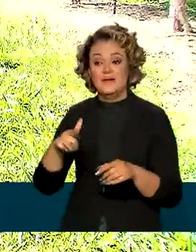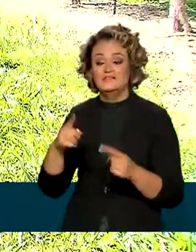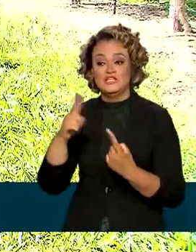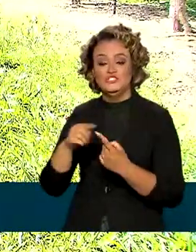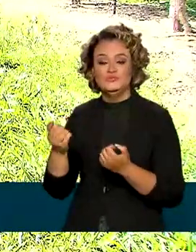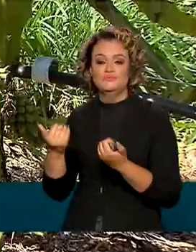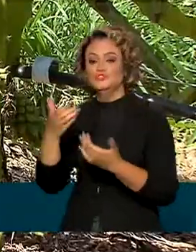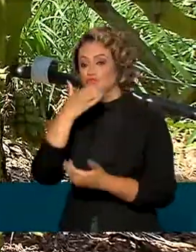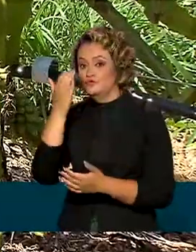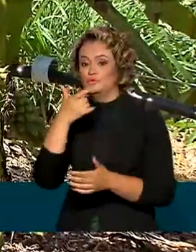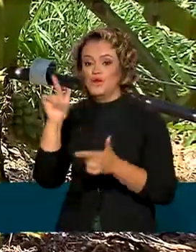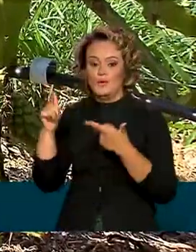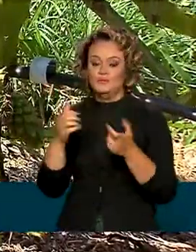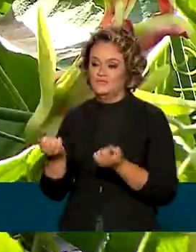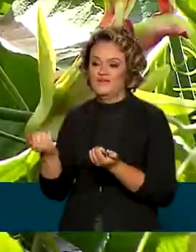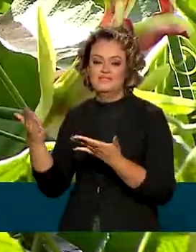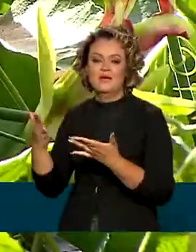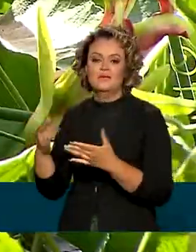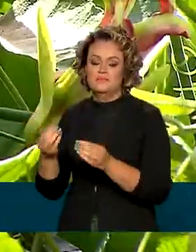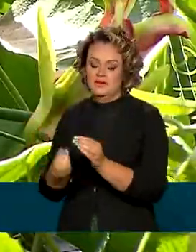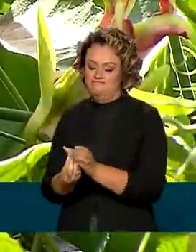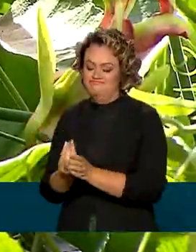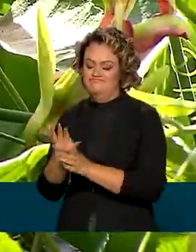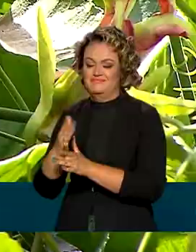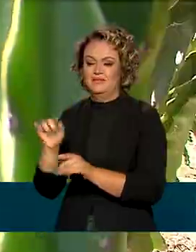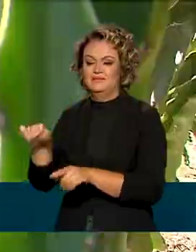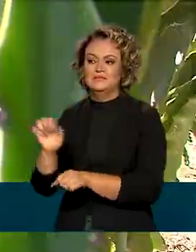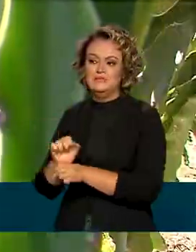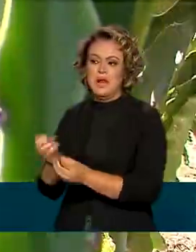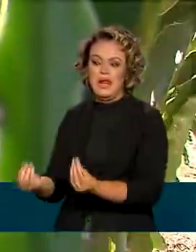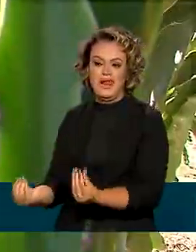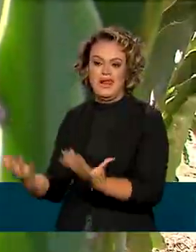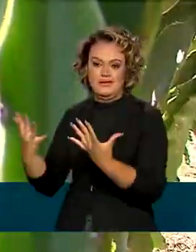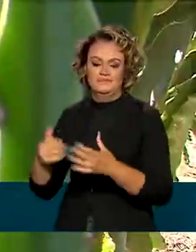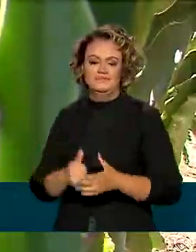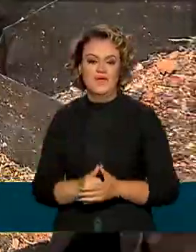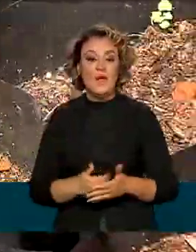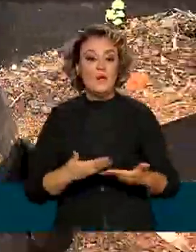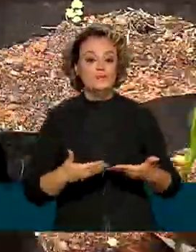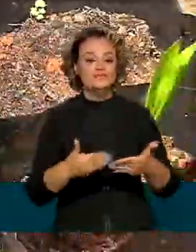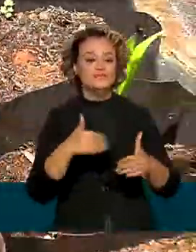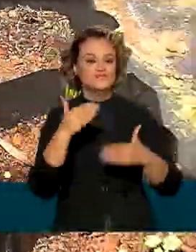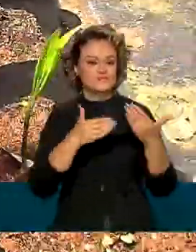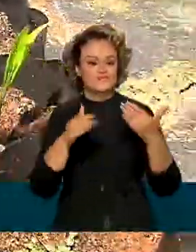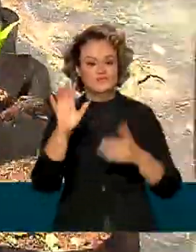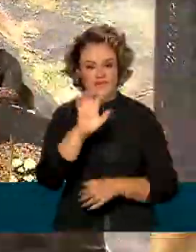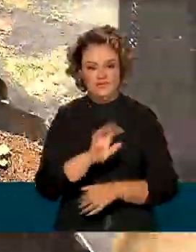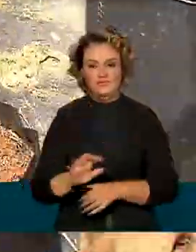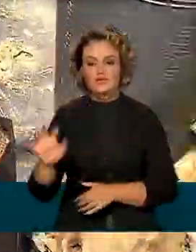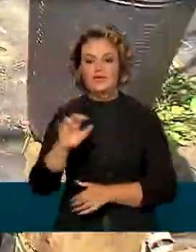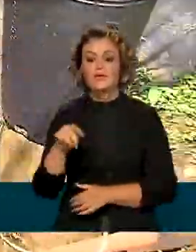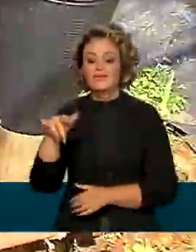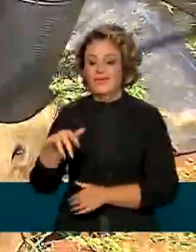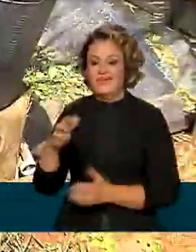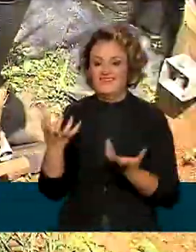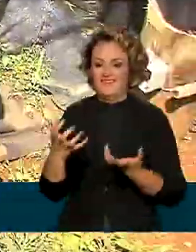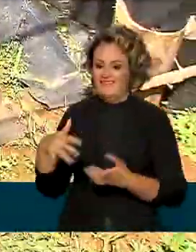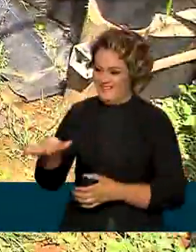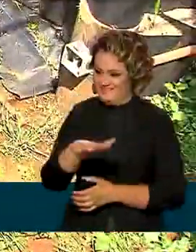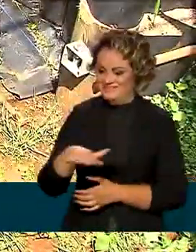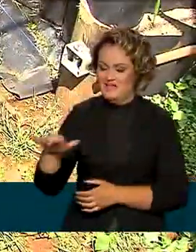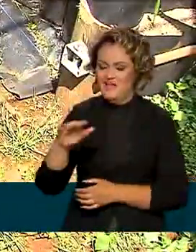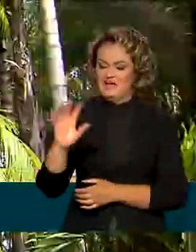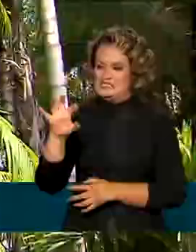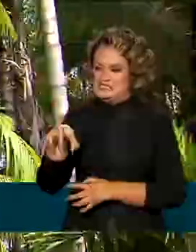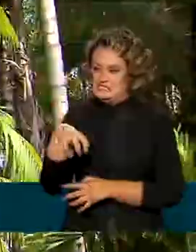como o mirtilo e a pitaia. A meta do Ministério do Desenvolvimento Regional é transformar o cerrado num polo